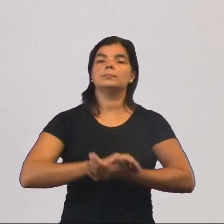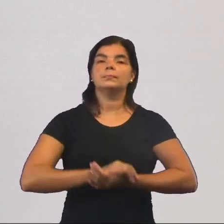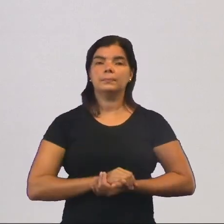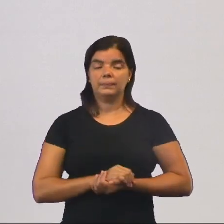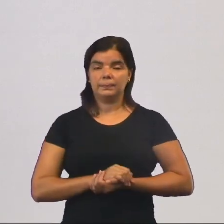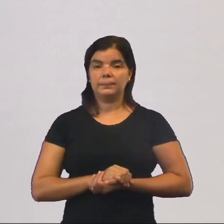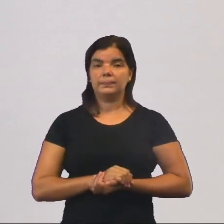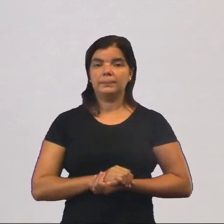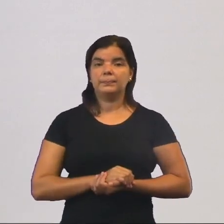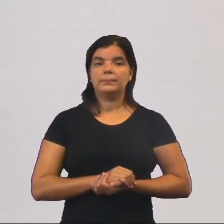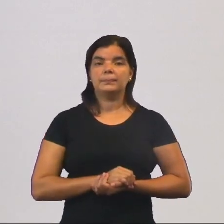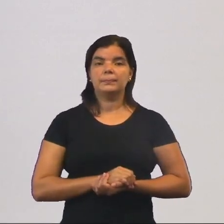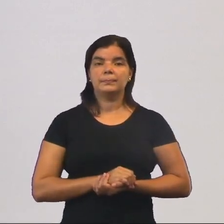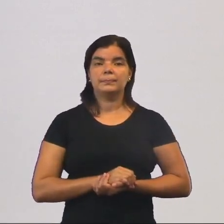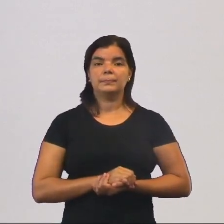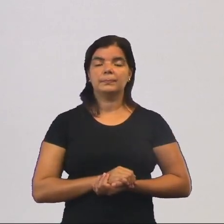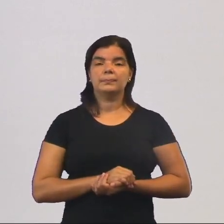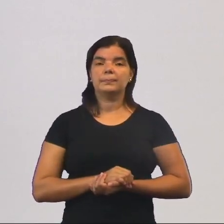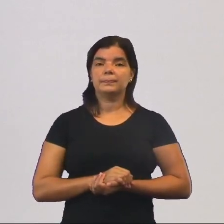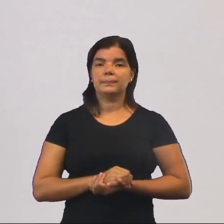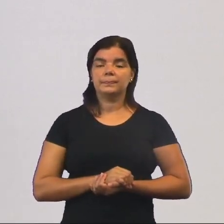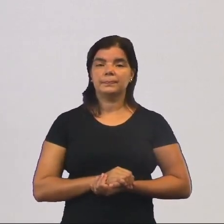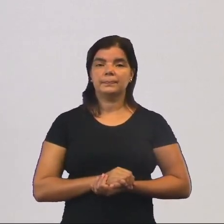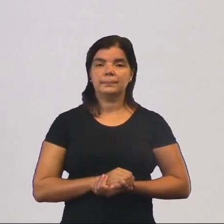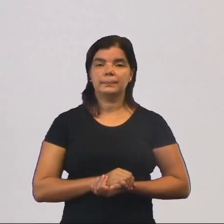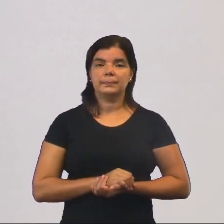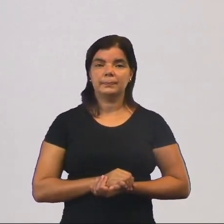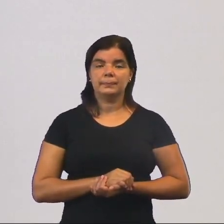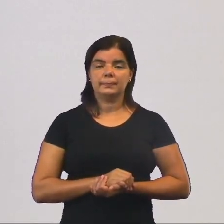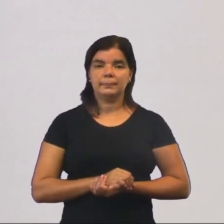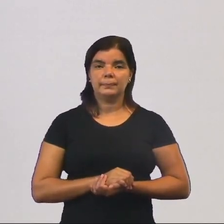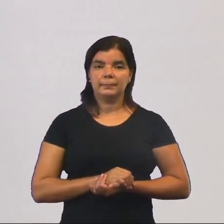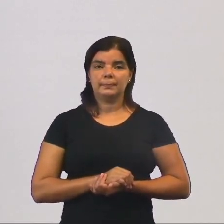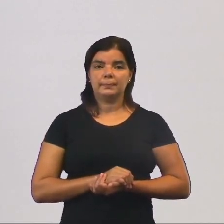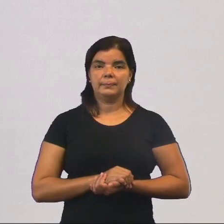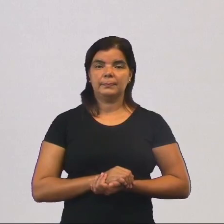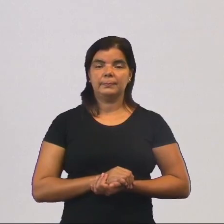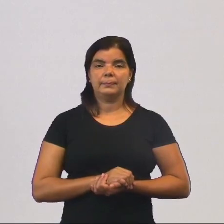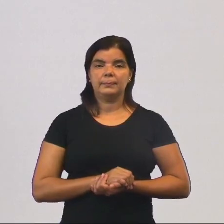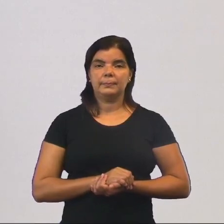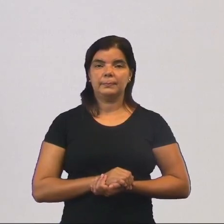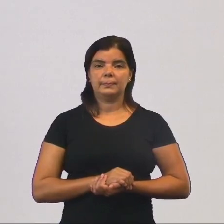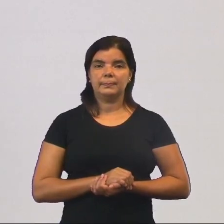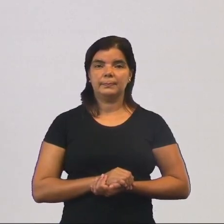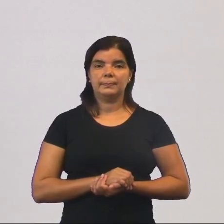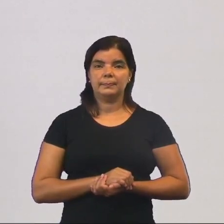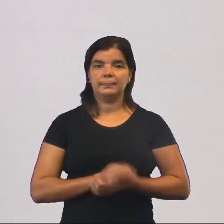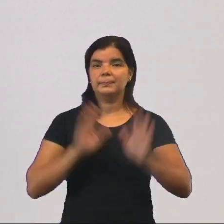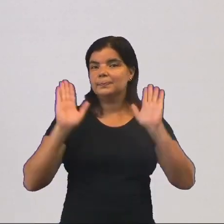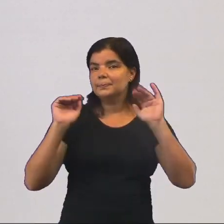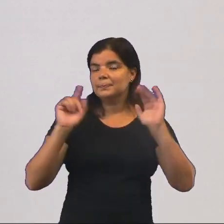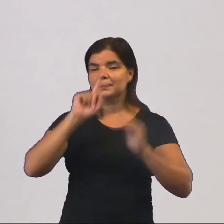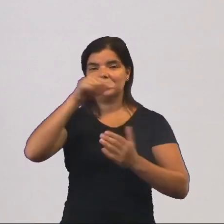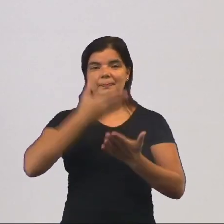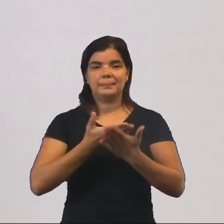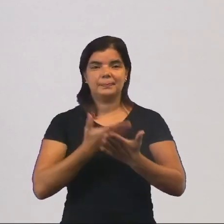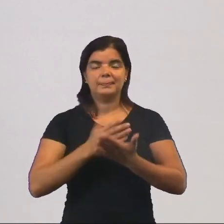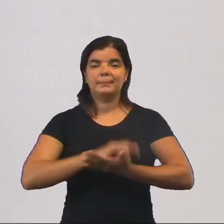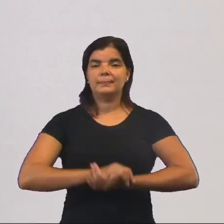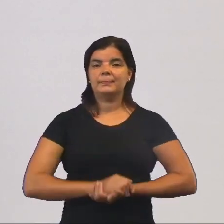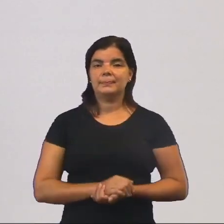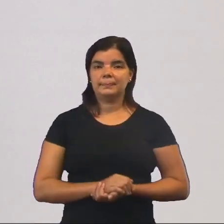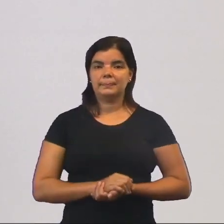.eduq.see.acre.gov.br. Até a próxima aula!